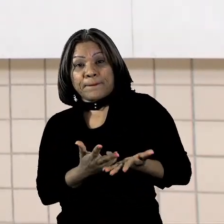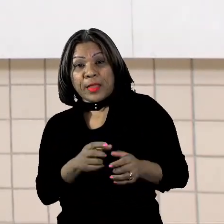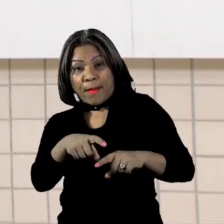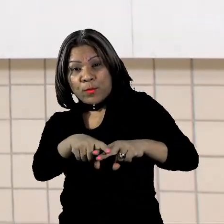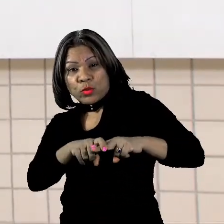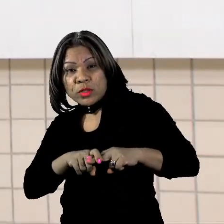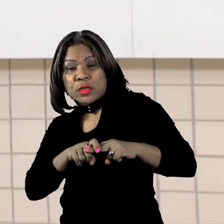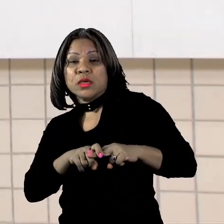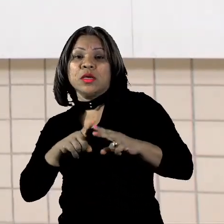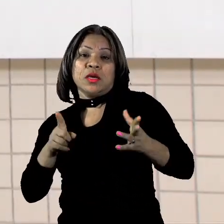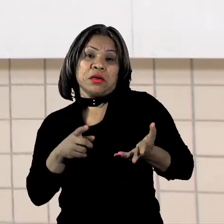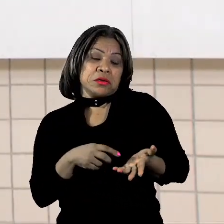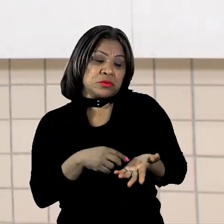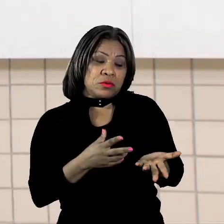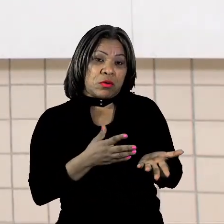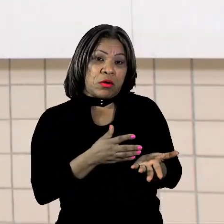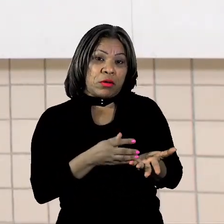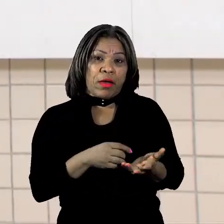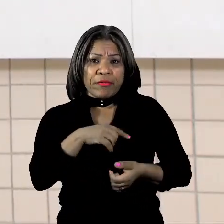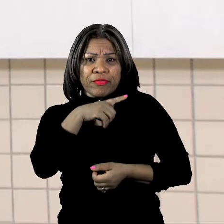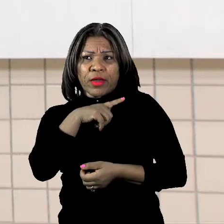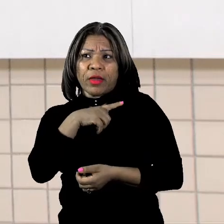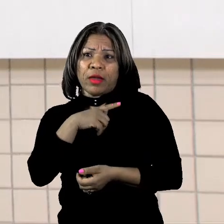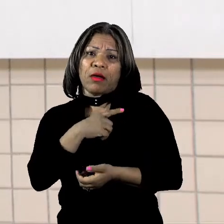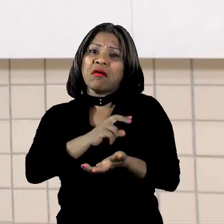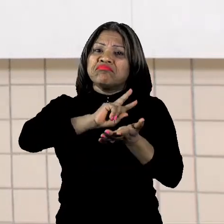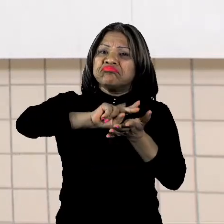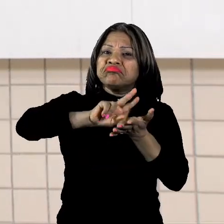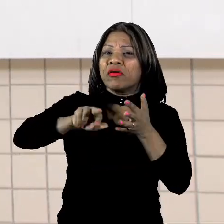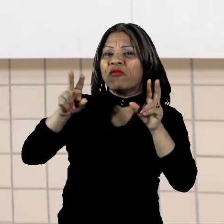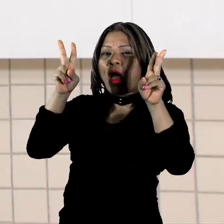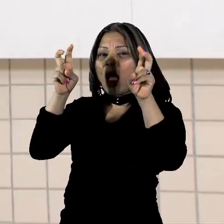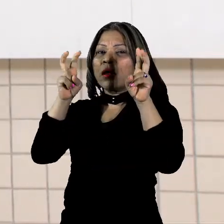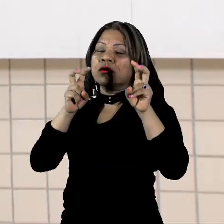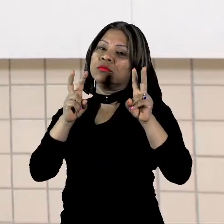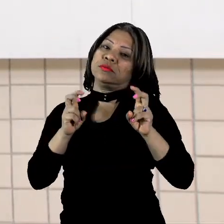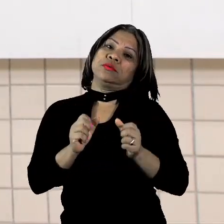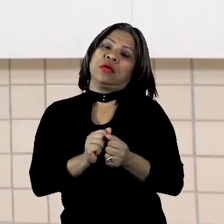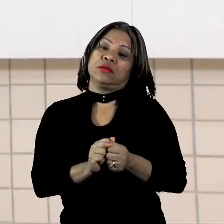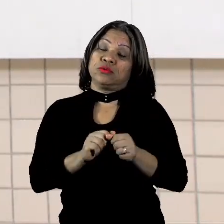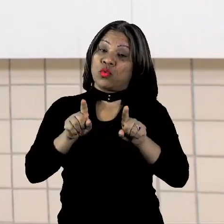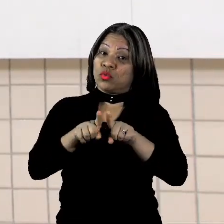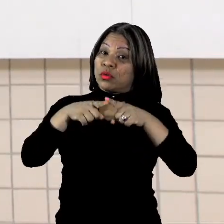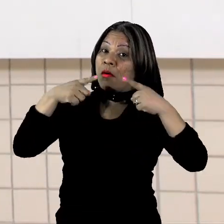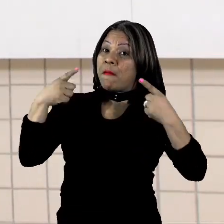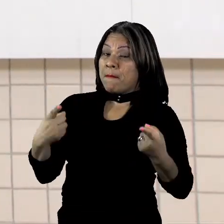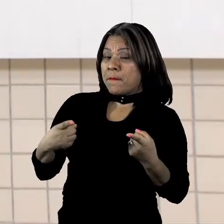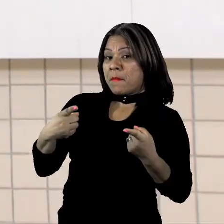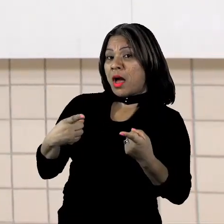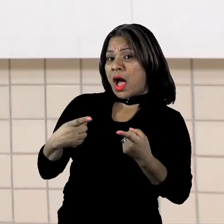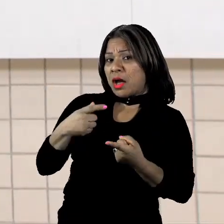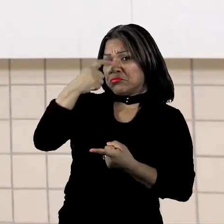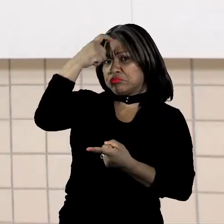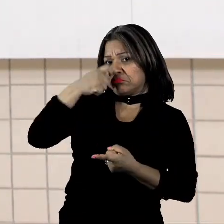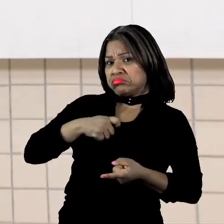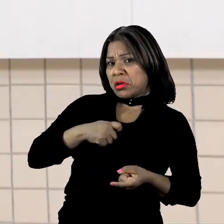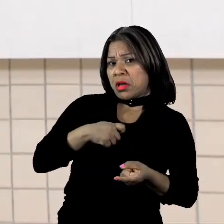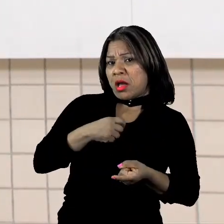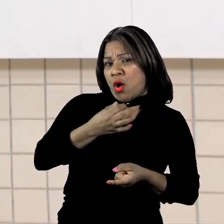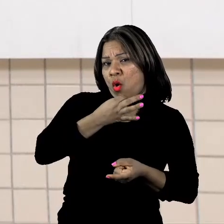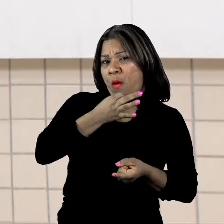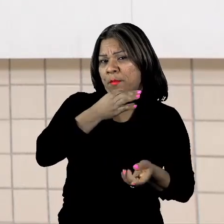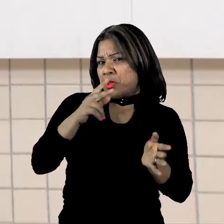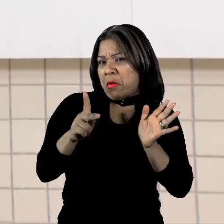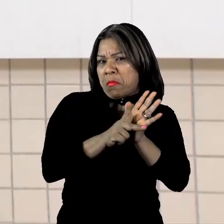assuntos importantíssimos sobre vários assuntos, mas de forma impessoal. Ou seja, sem revelar a